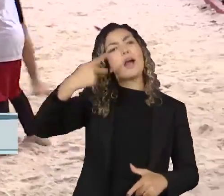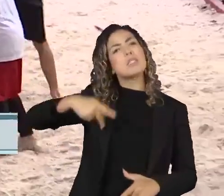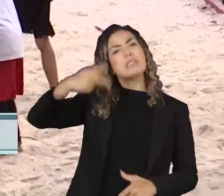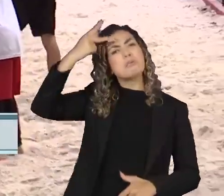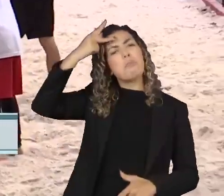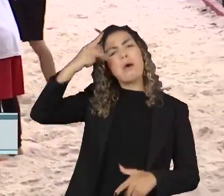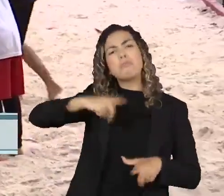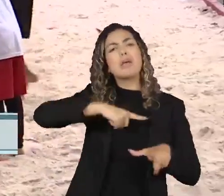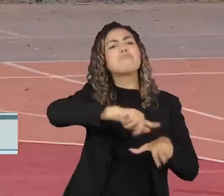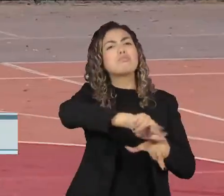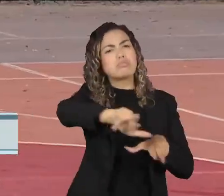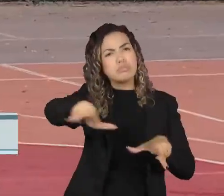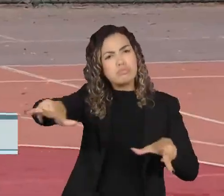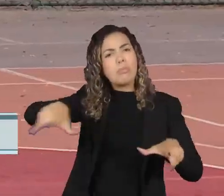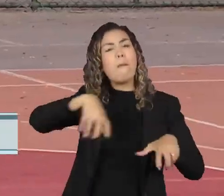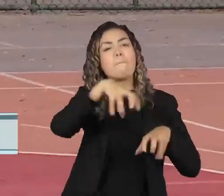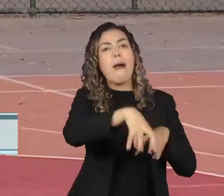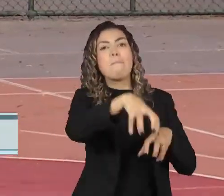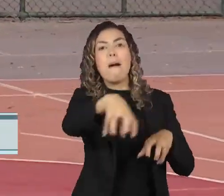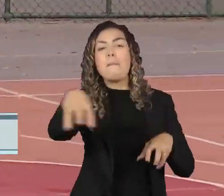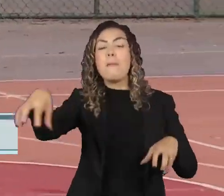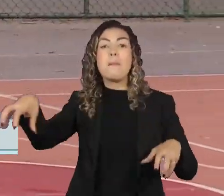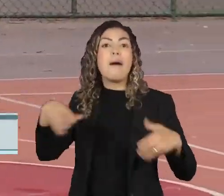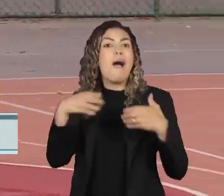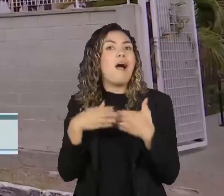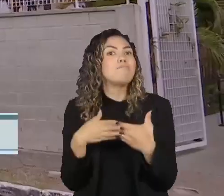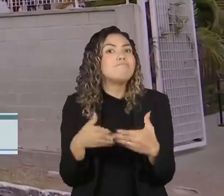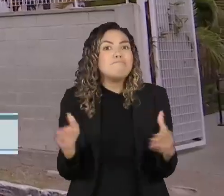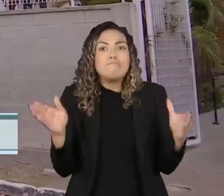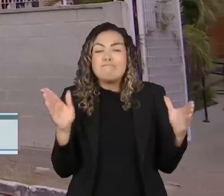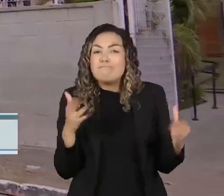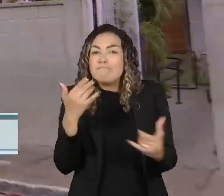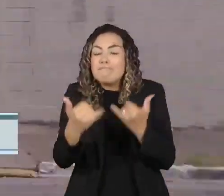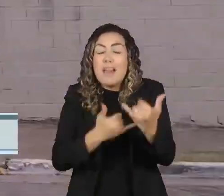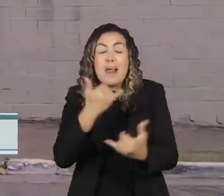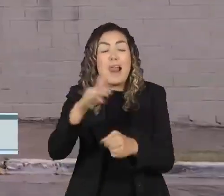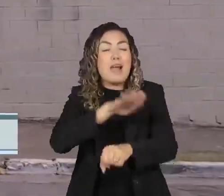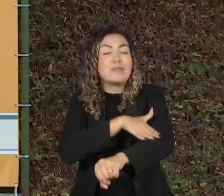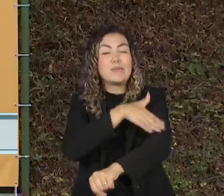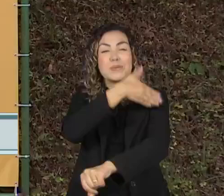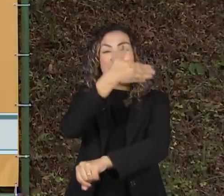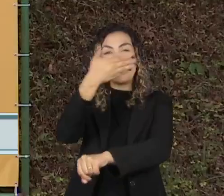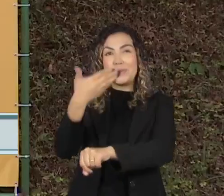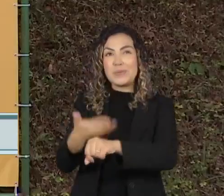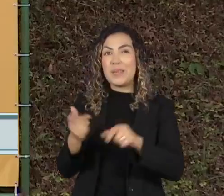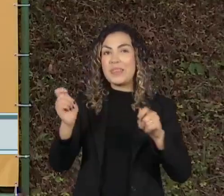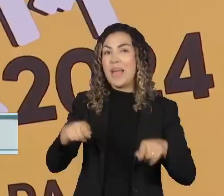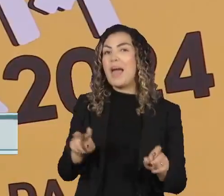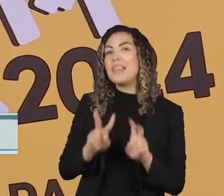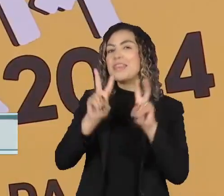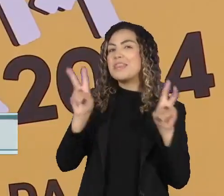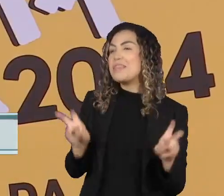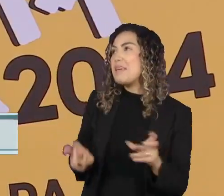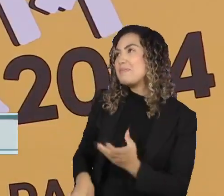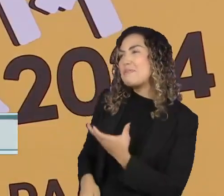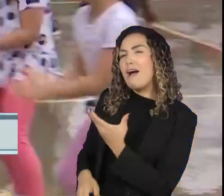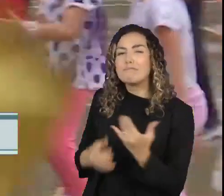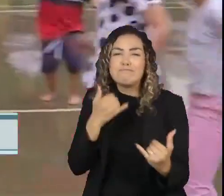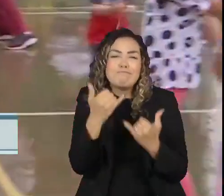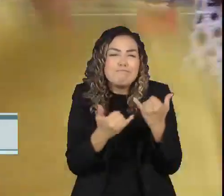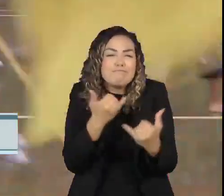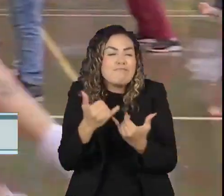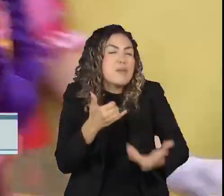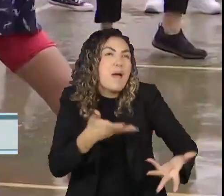Paulo, estarão abertos para um dia inteiro de brincadeiras. É a segunda edição do Brincadeiria e Companhia 2024.